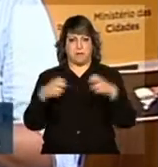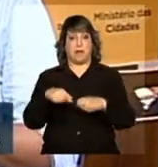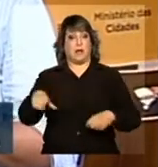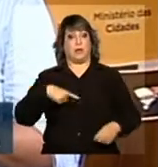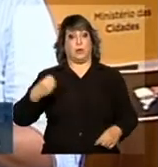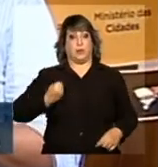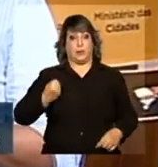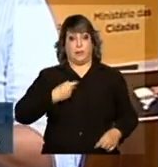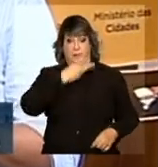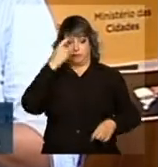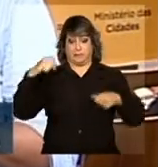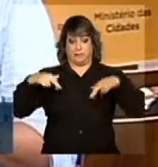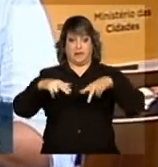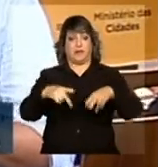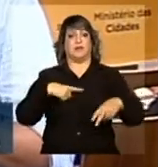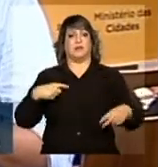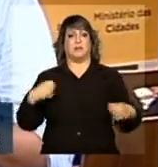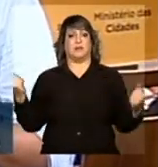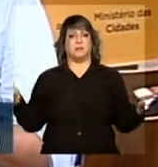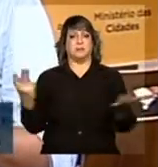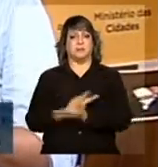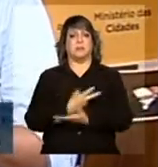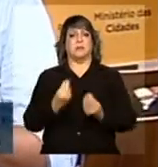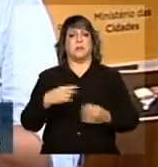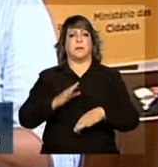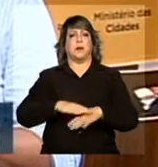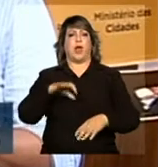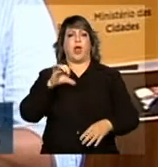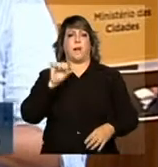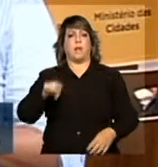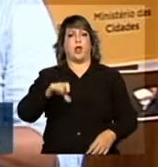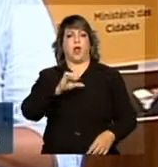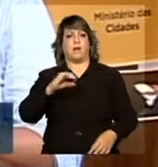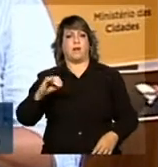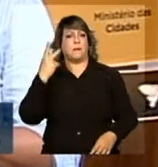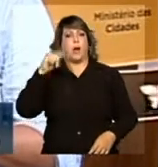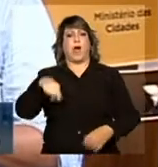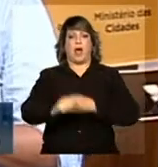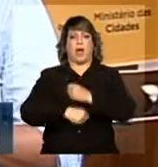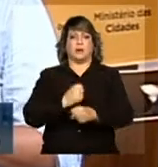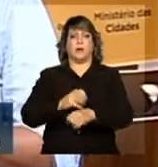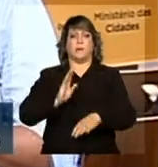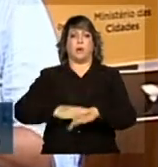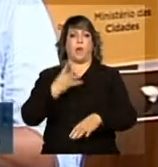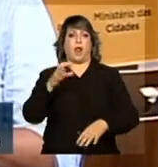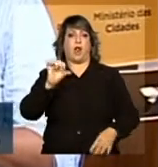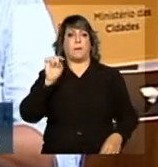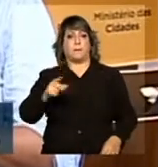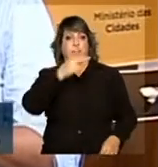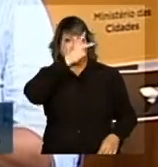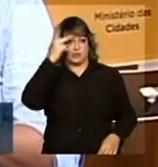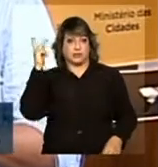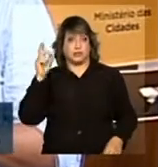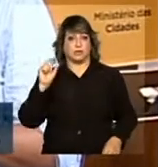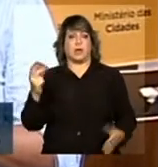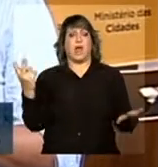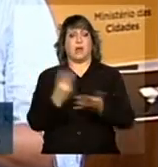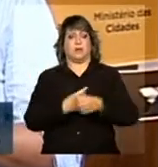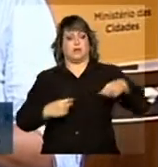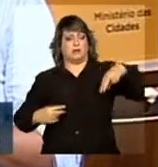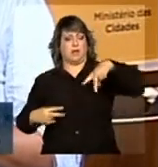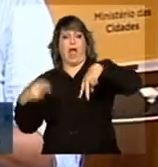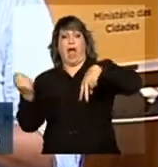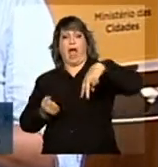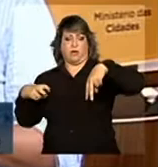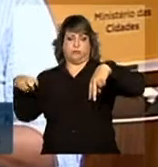pedestres chega a mais de 9.900 por ano. Mais de 49 mil pessoas morrem, são atropeladas